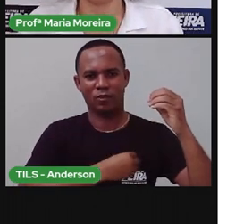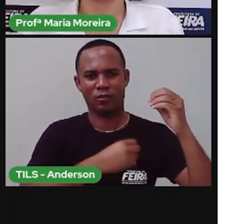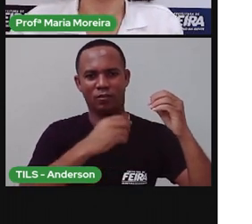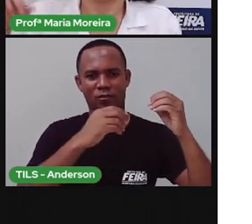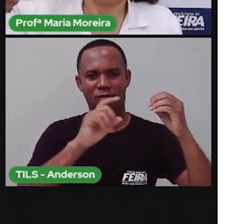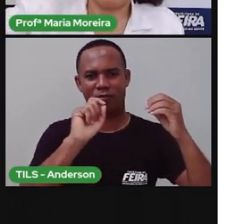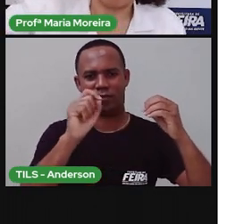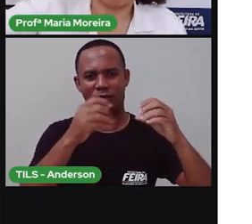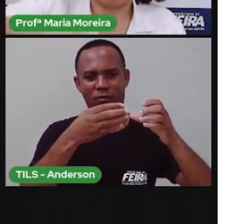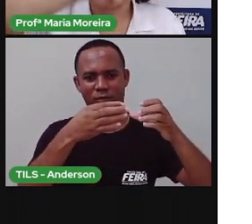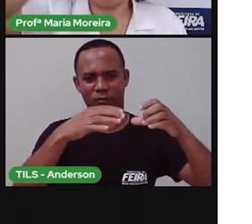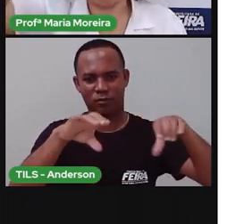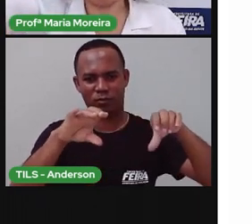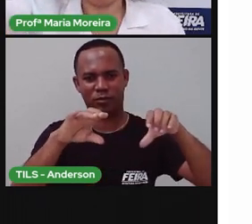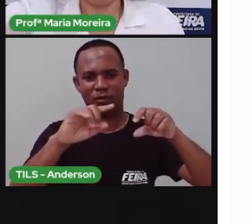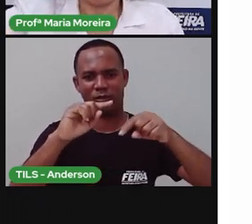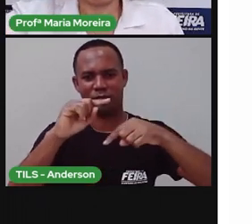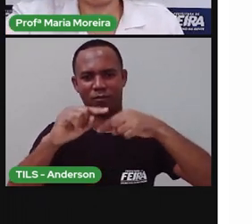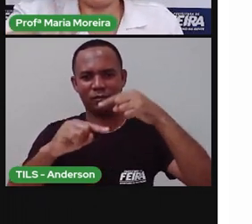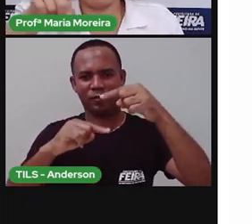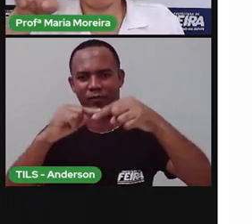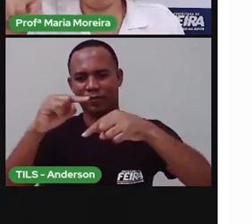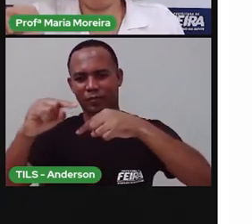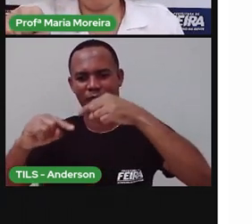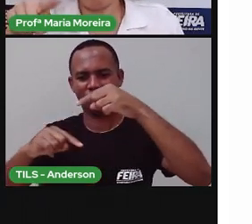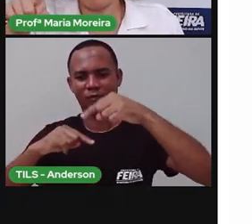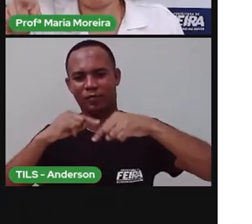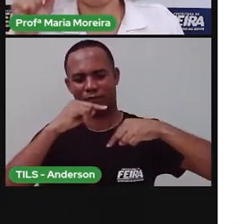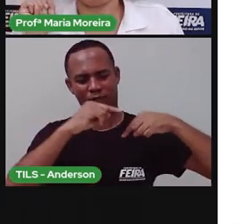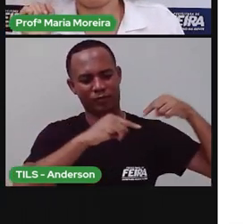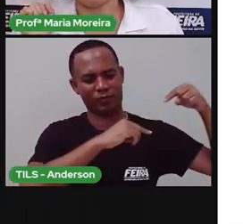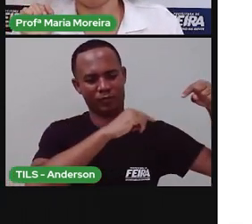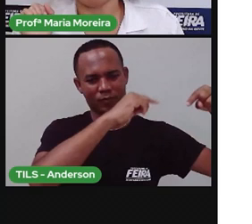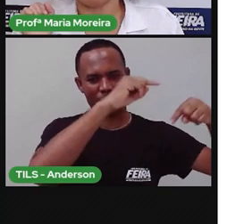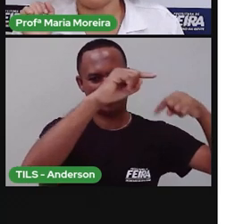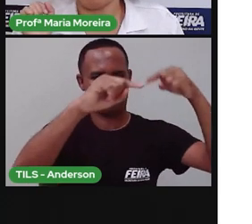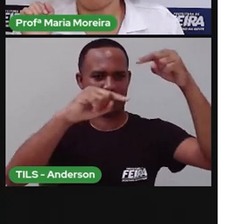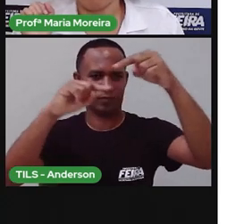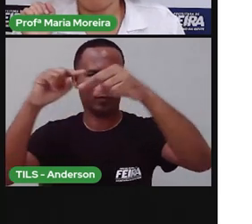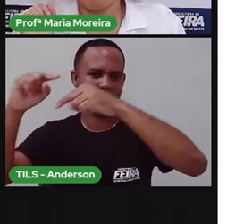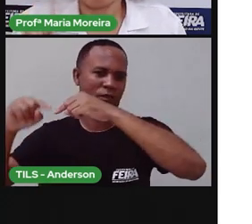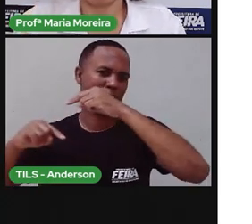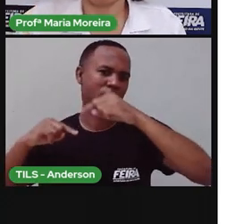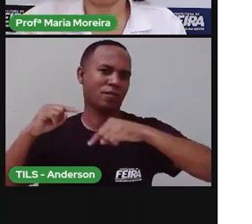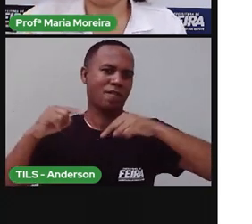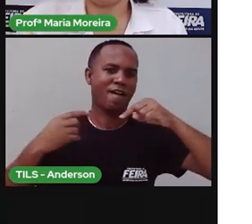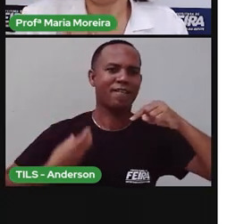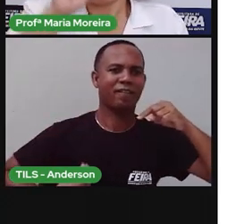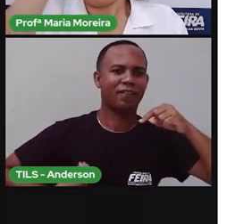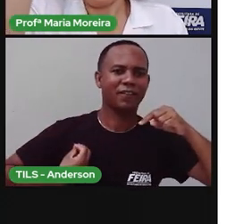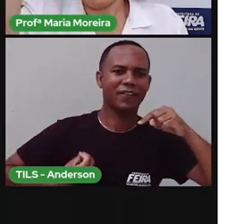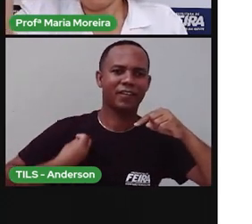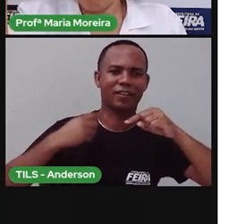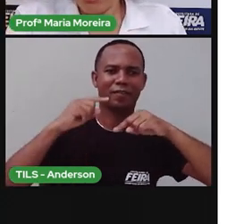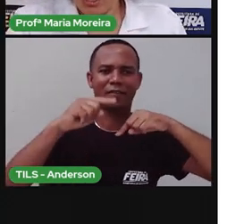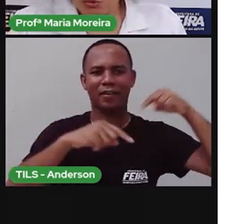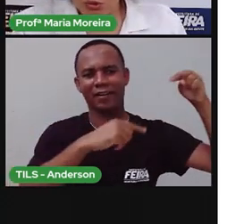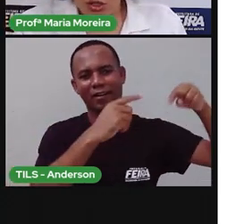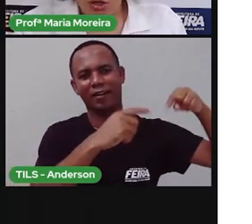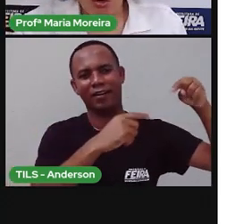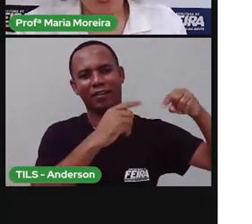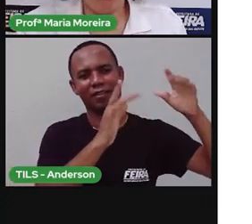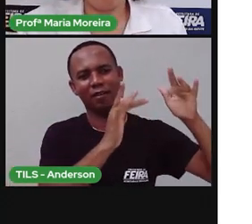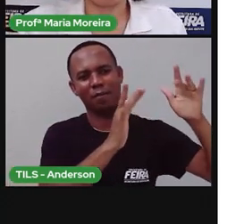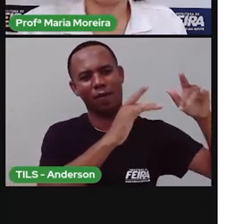o ovo de novo. E aí vira o quê? Um ciclo. E por que que a Pró tá falando de ciclo? Porque o quê? Aí a galinha fica